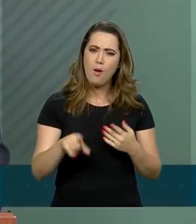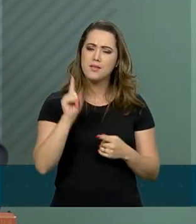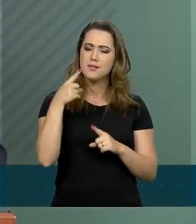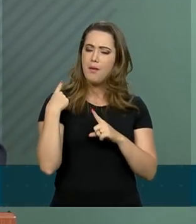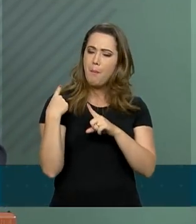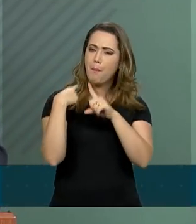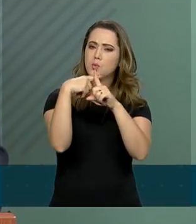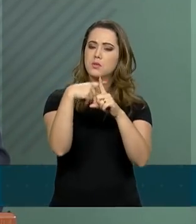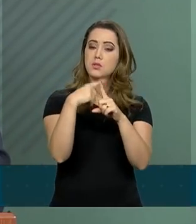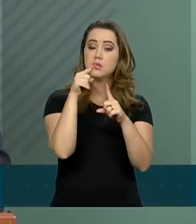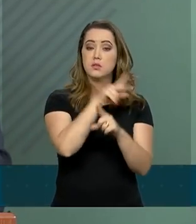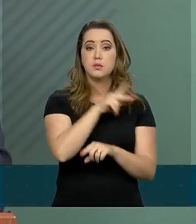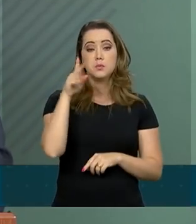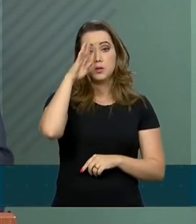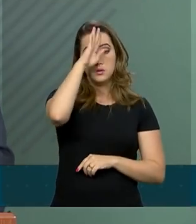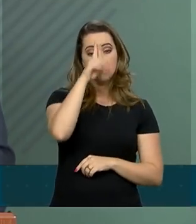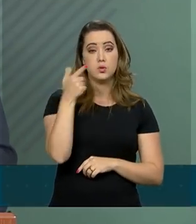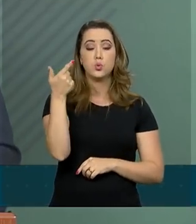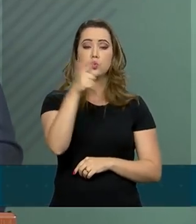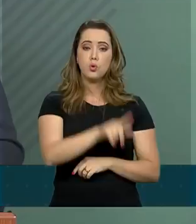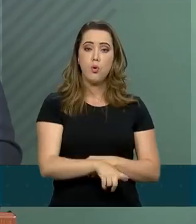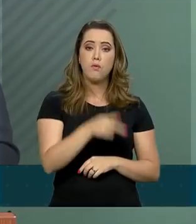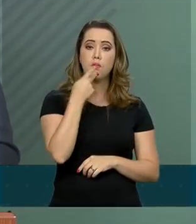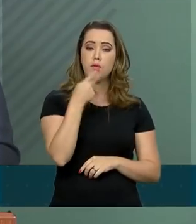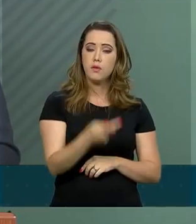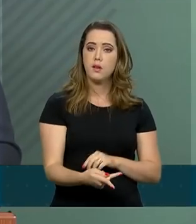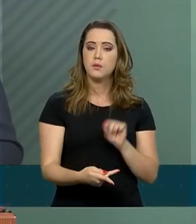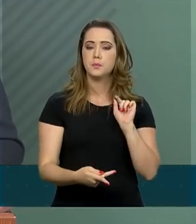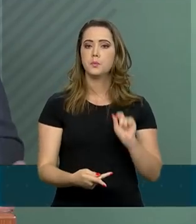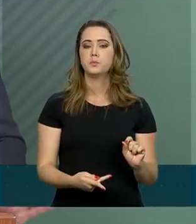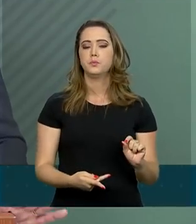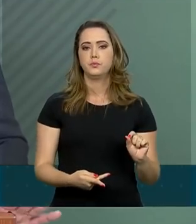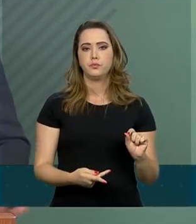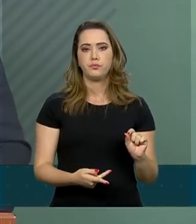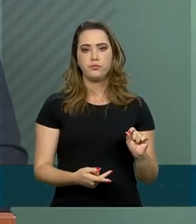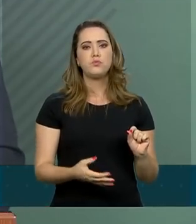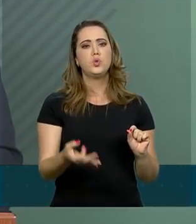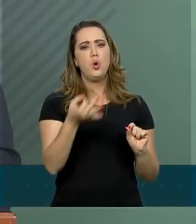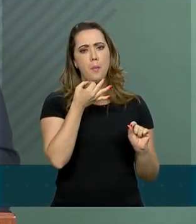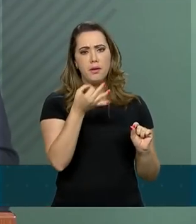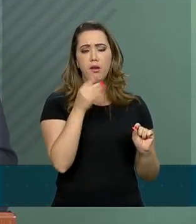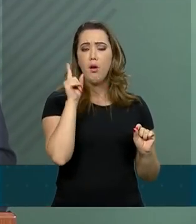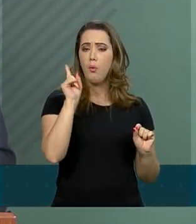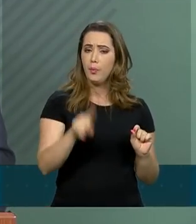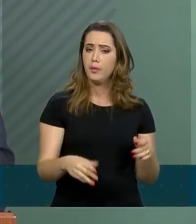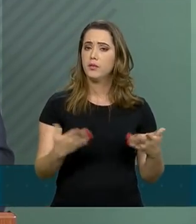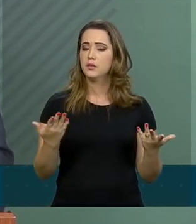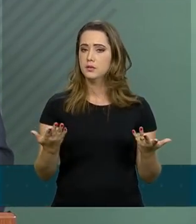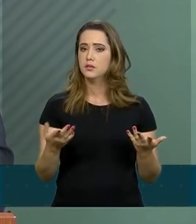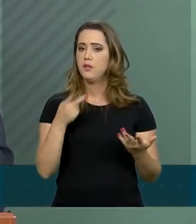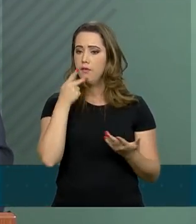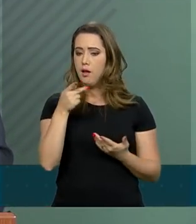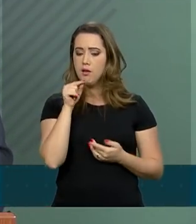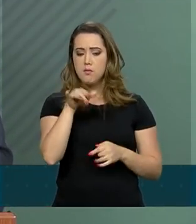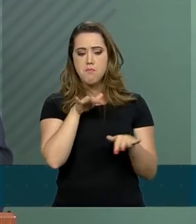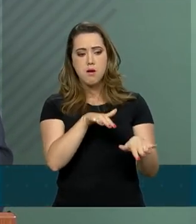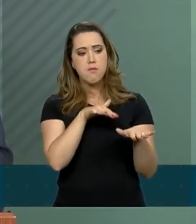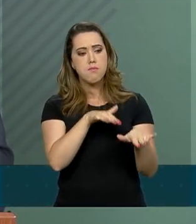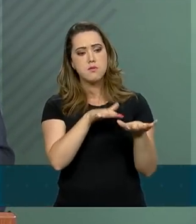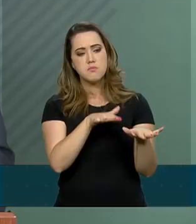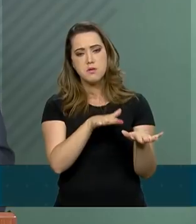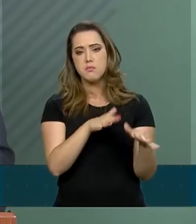positivas, que o presidente vem reafirmando e vem opinando a respeito desse conjunto de